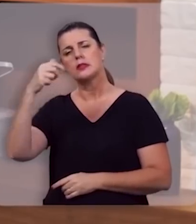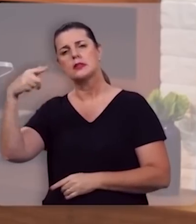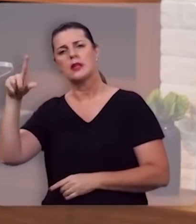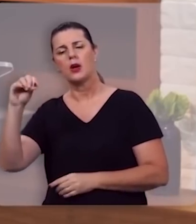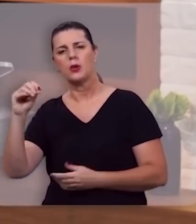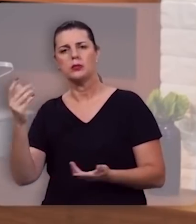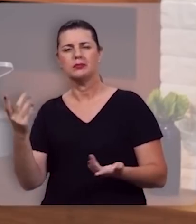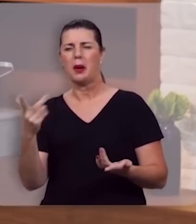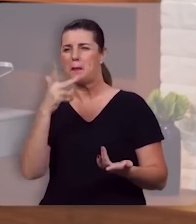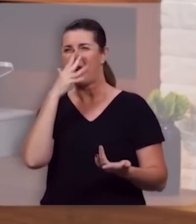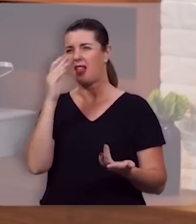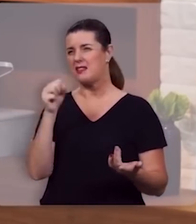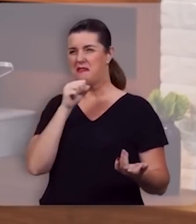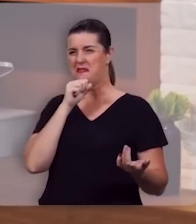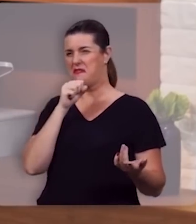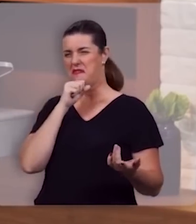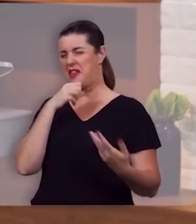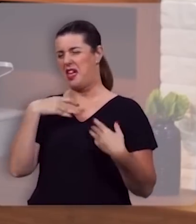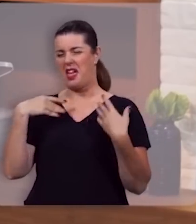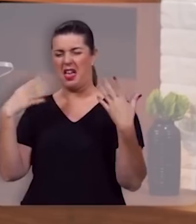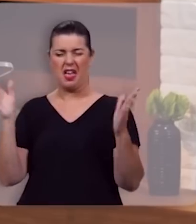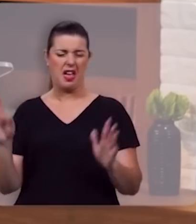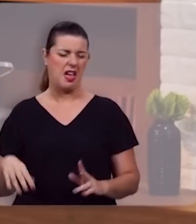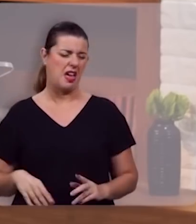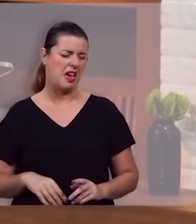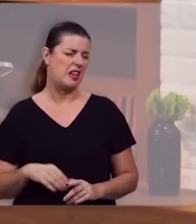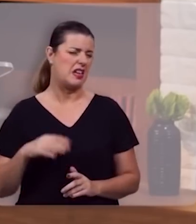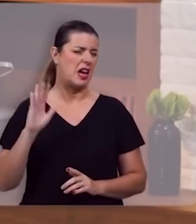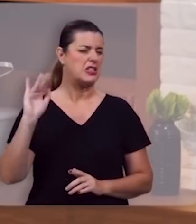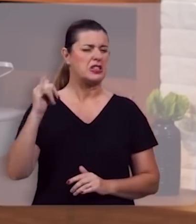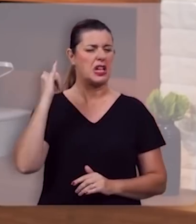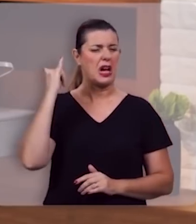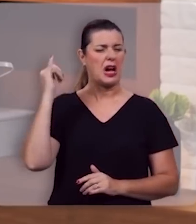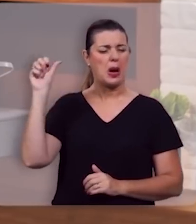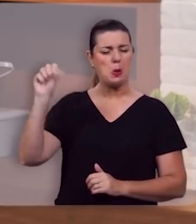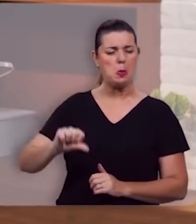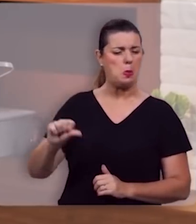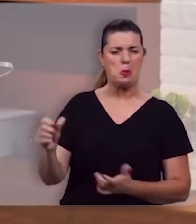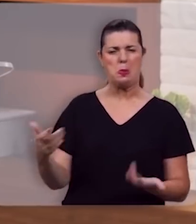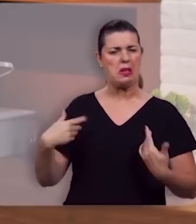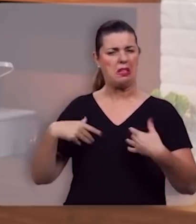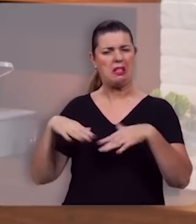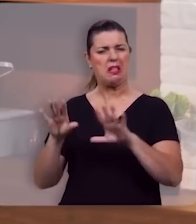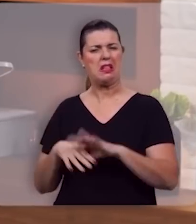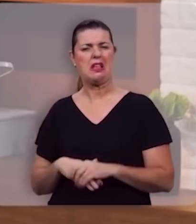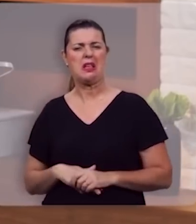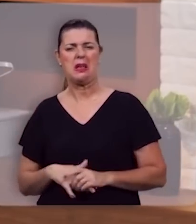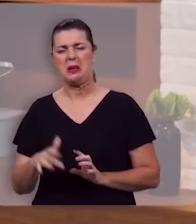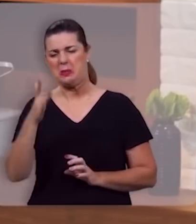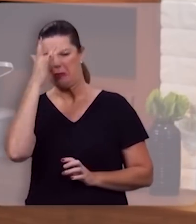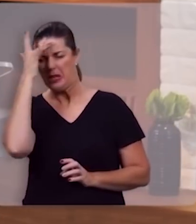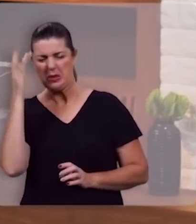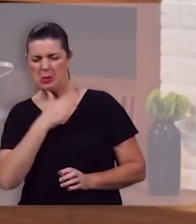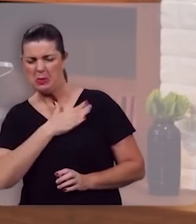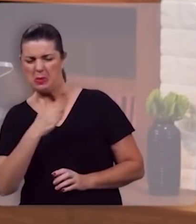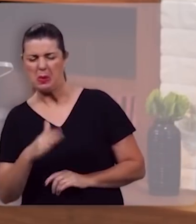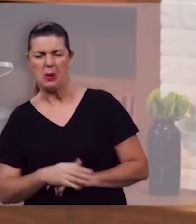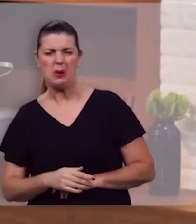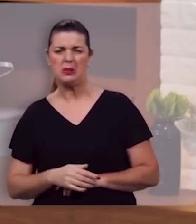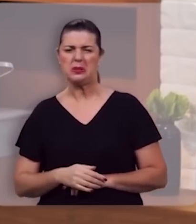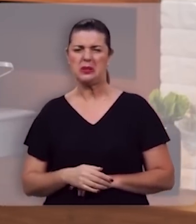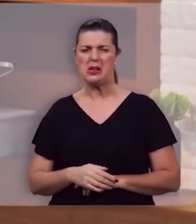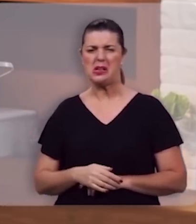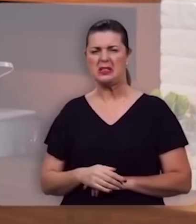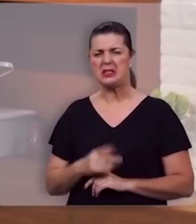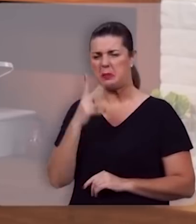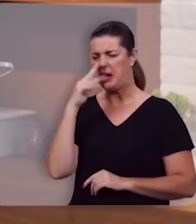neftalina há outros da urticária outros se arrepiam